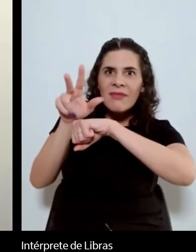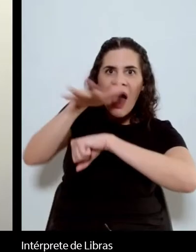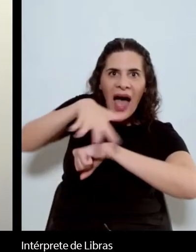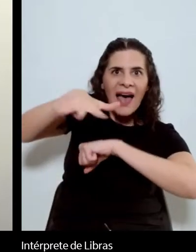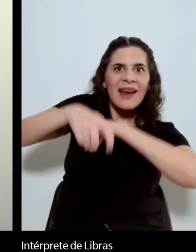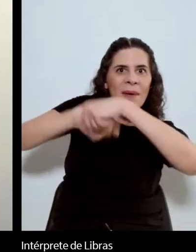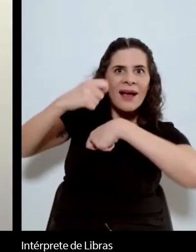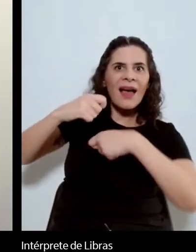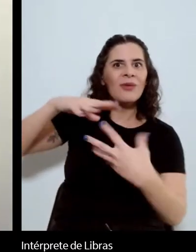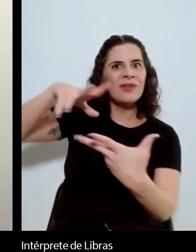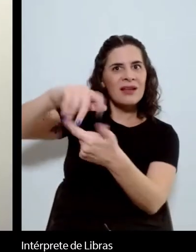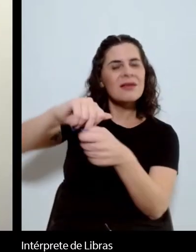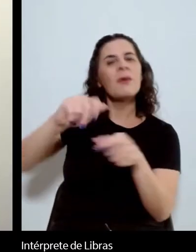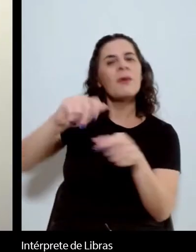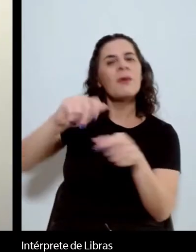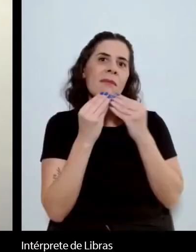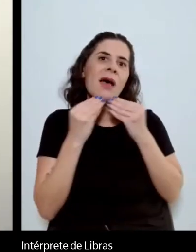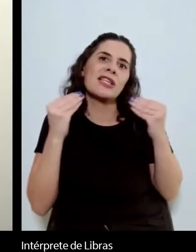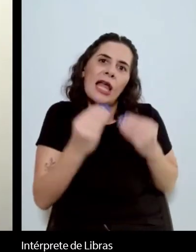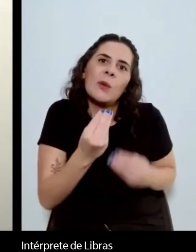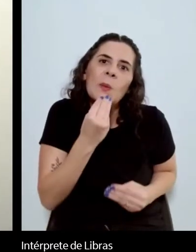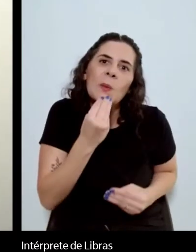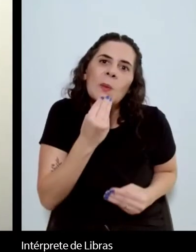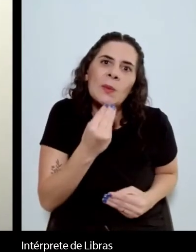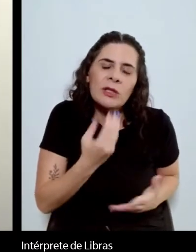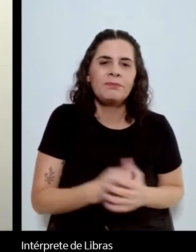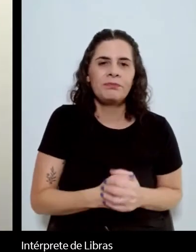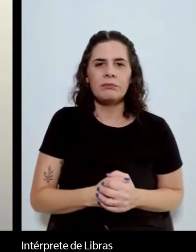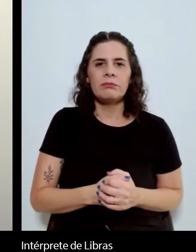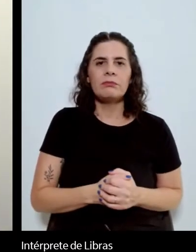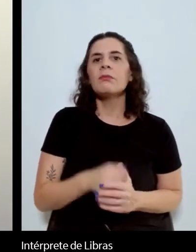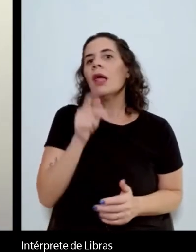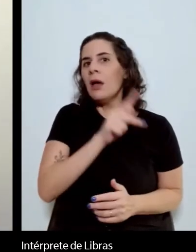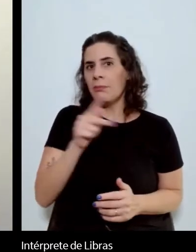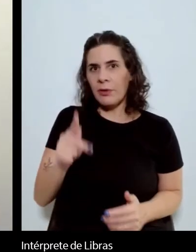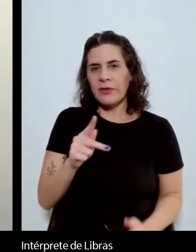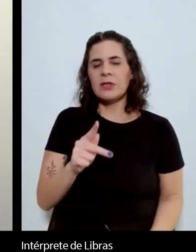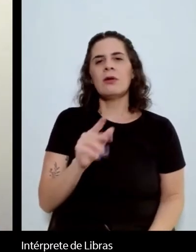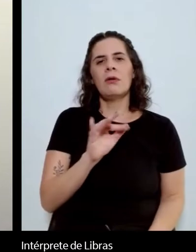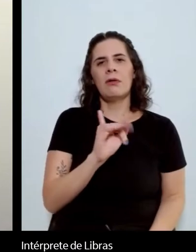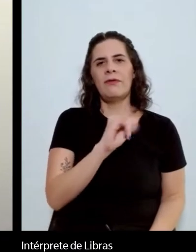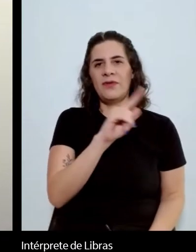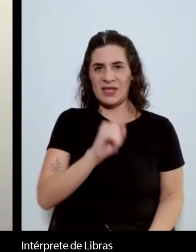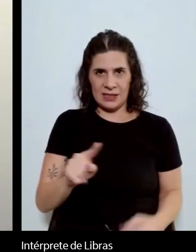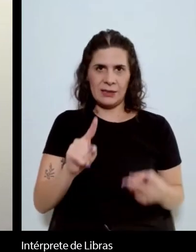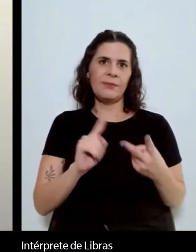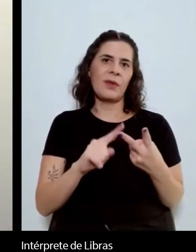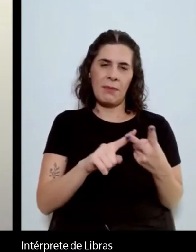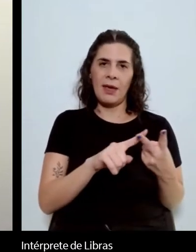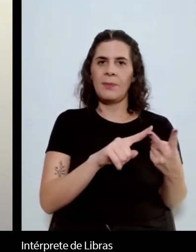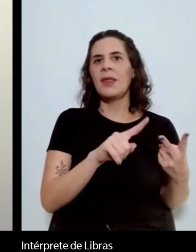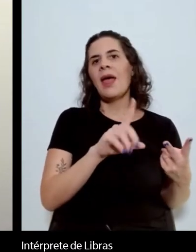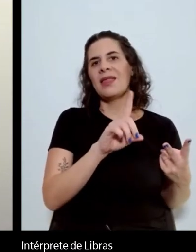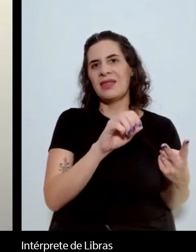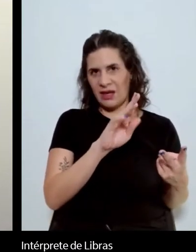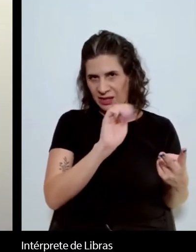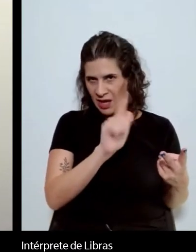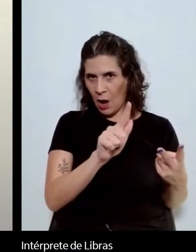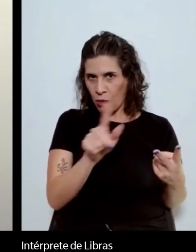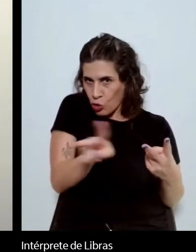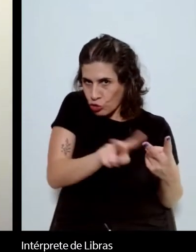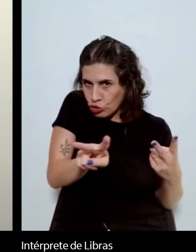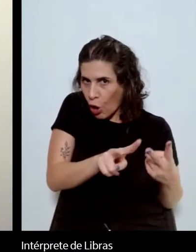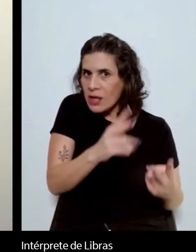professor Earl Fitz e também o Reginald Daniel, a descoberta